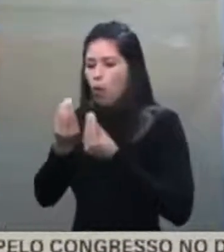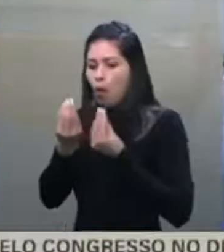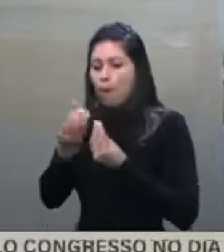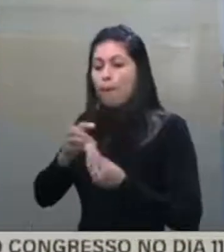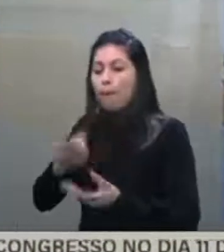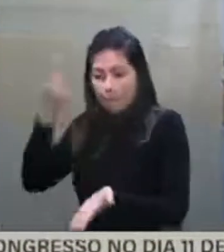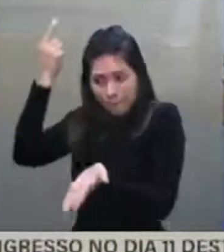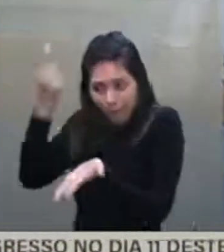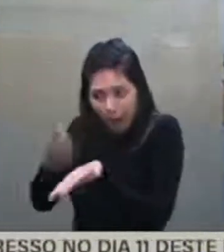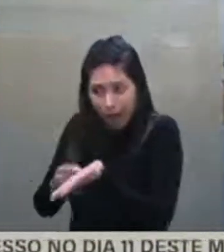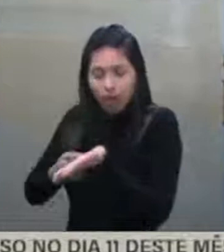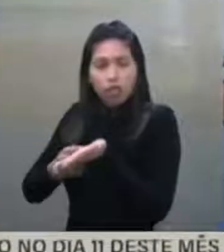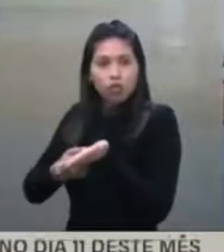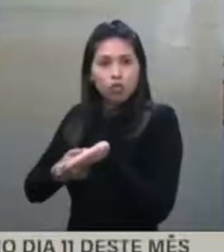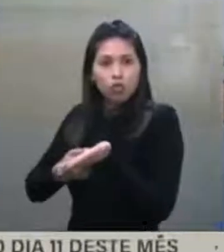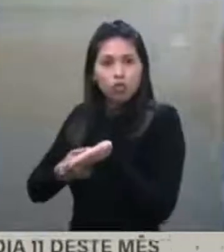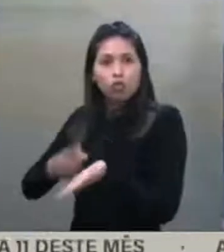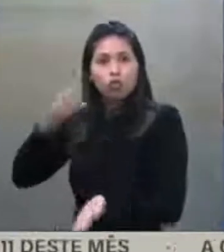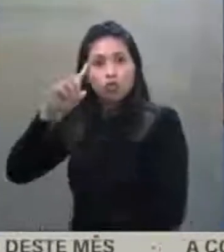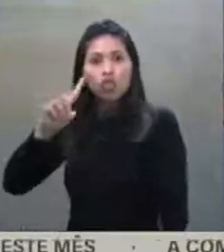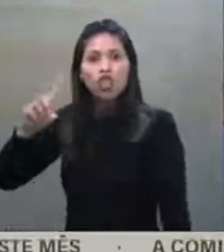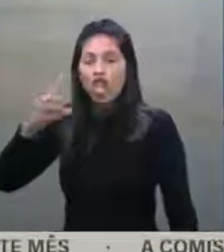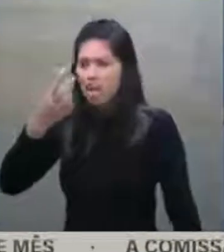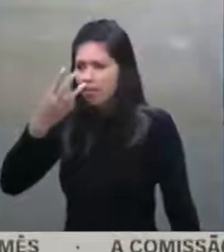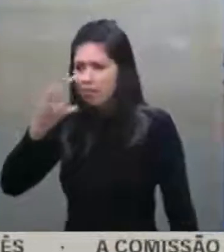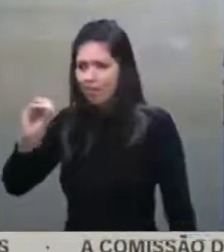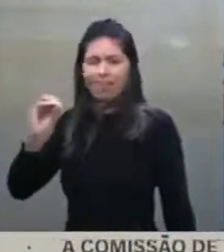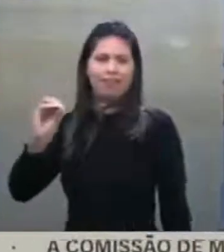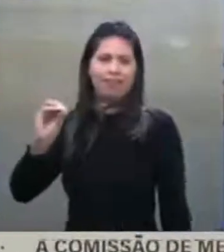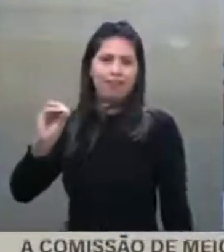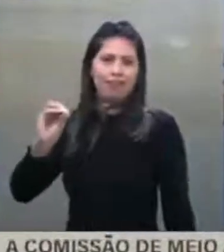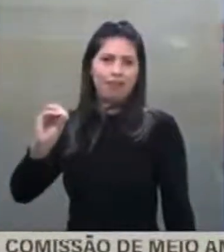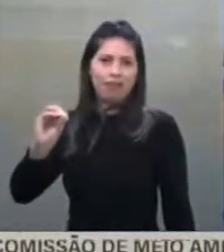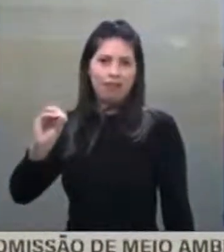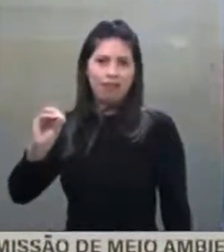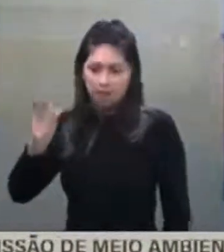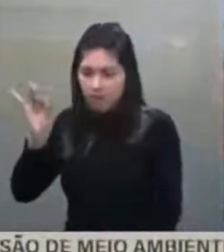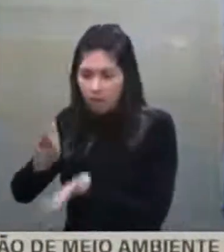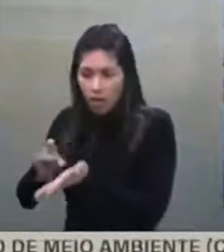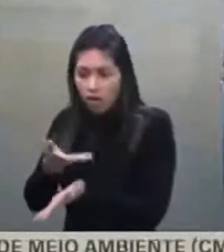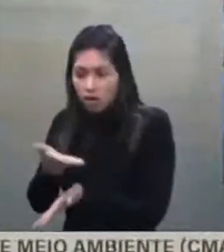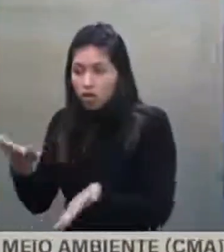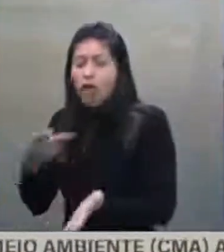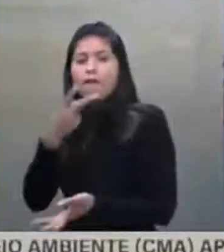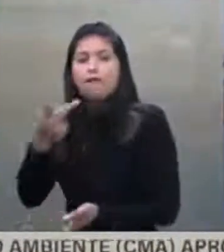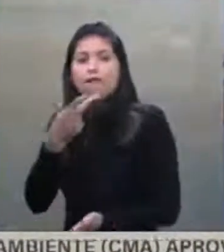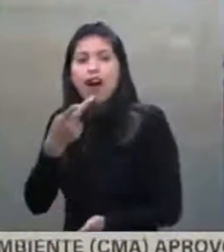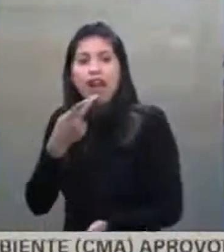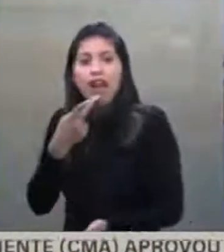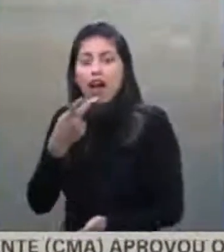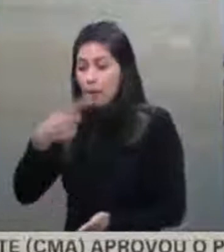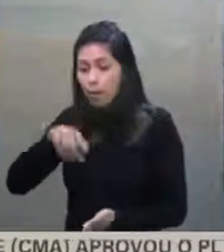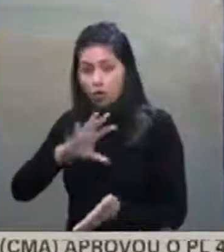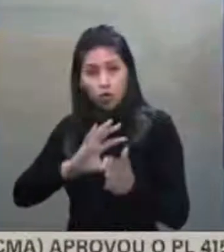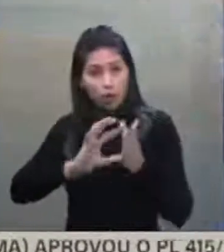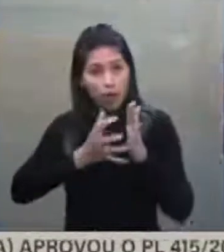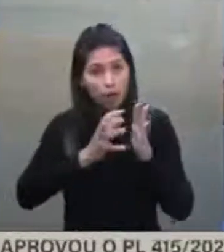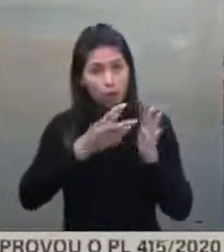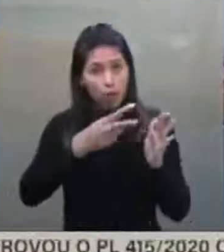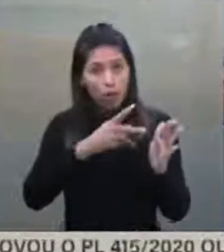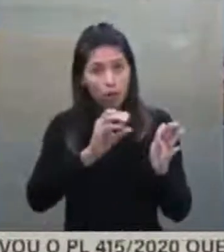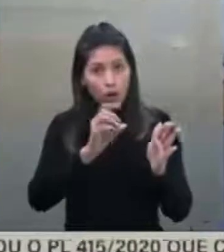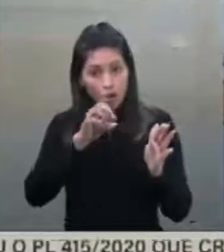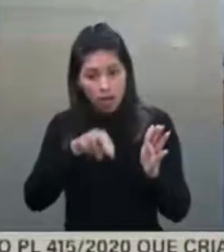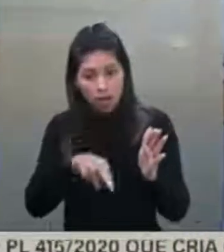dia 30 de novembro. E eu vou além. Se o senador, e o visto, me permitir, pelo menos falando pelo Podemos, é o nome que